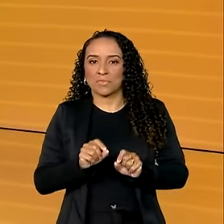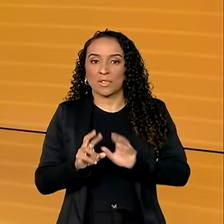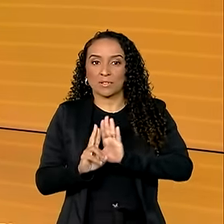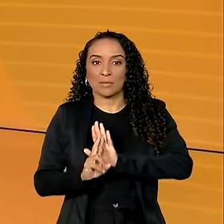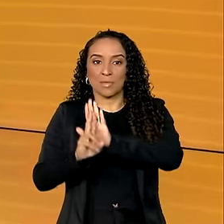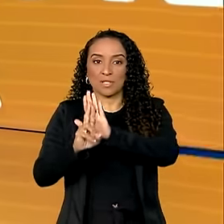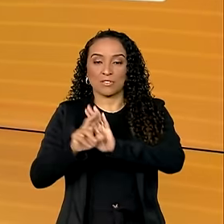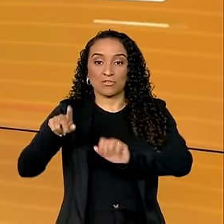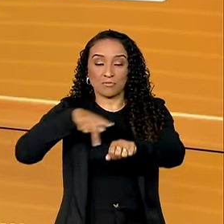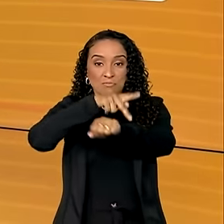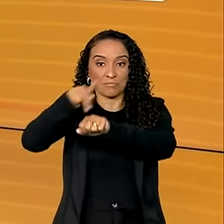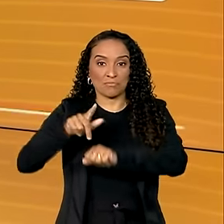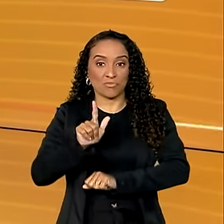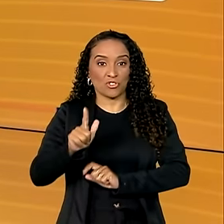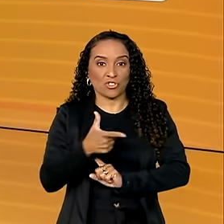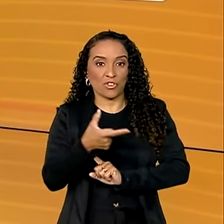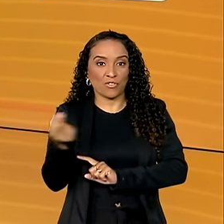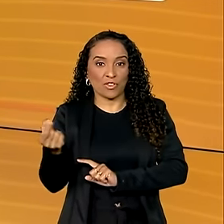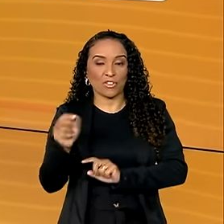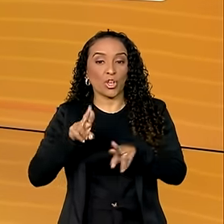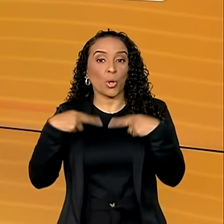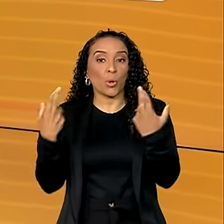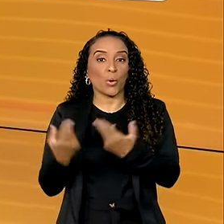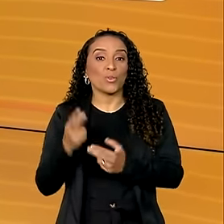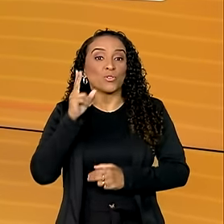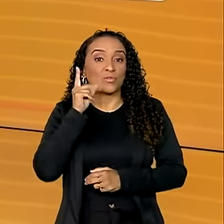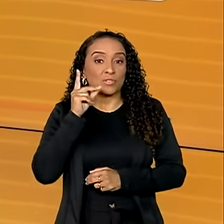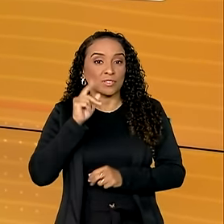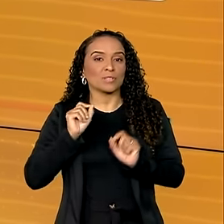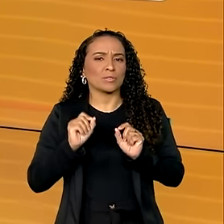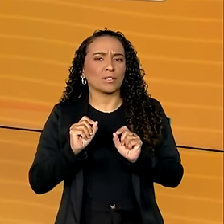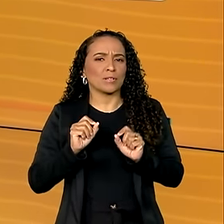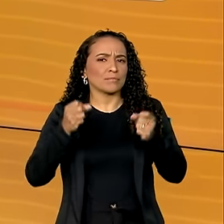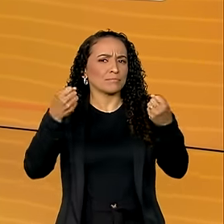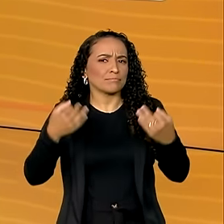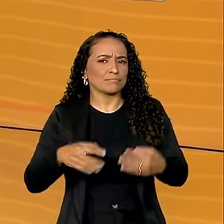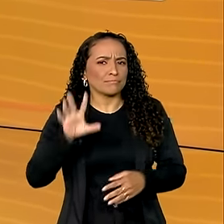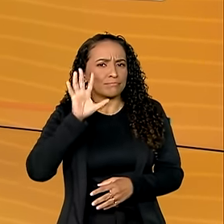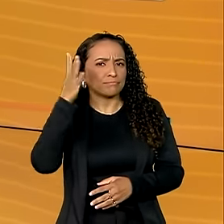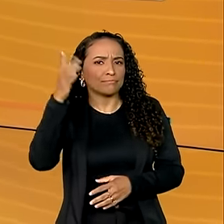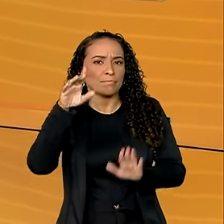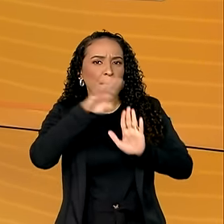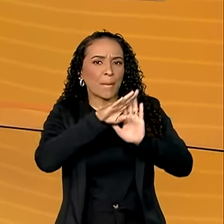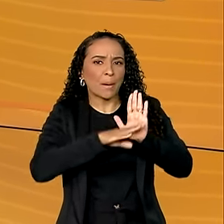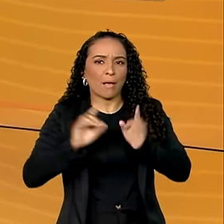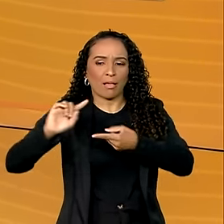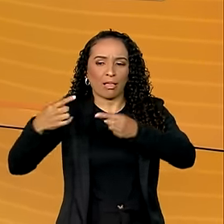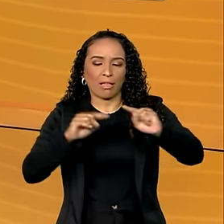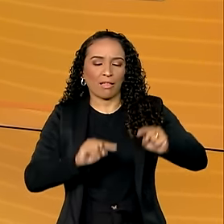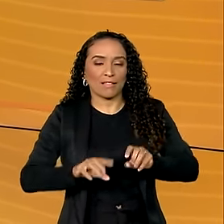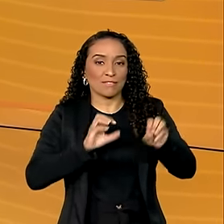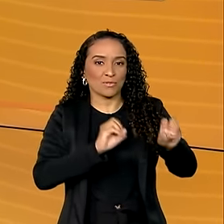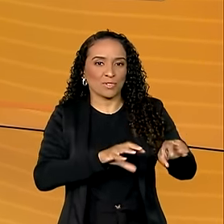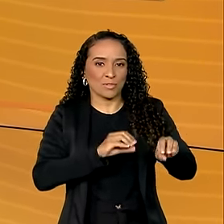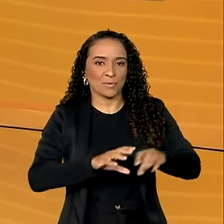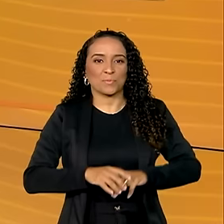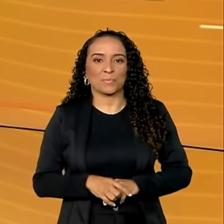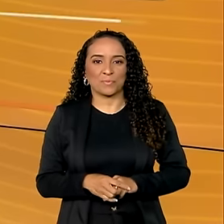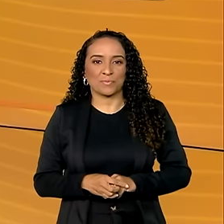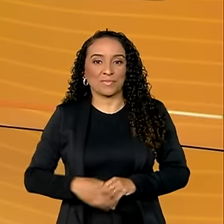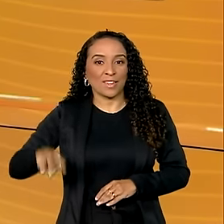representantes de países do G20 se reúnem em Fortaleza para definir a agenda de debates sobre educação.